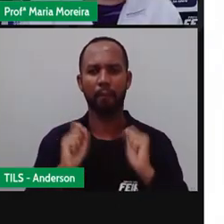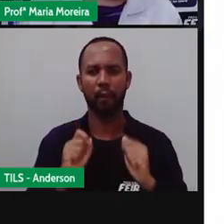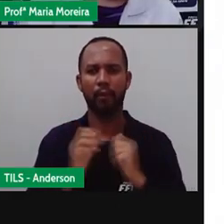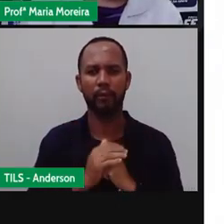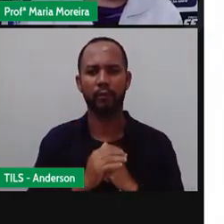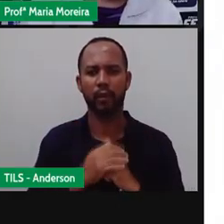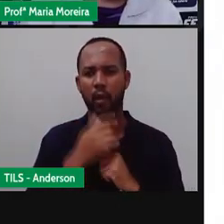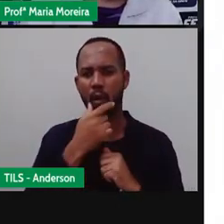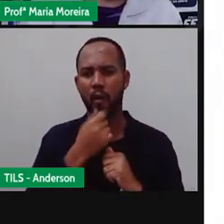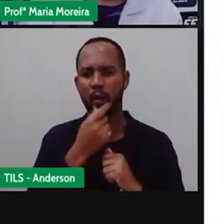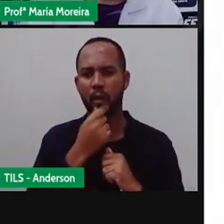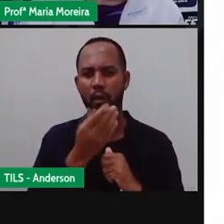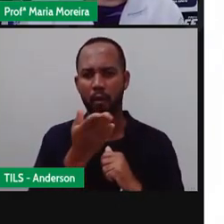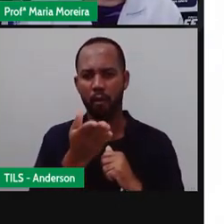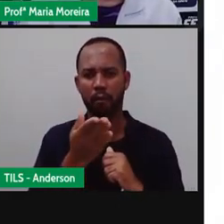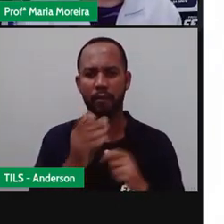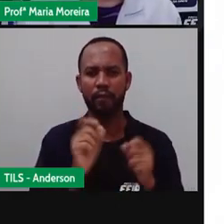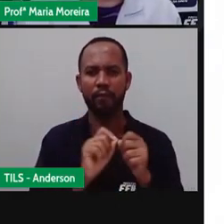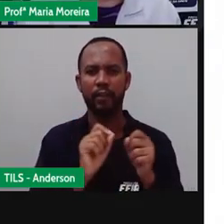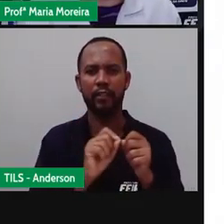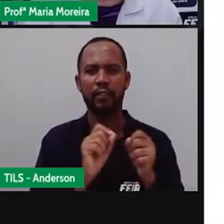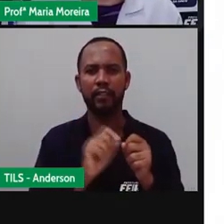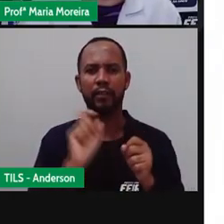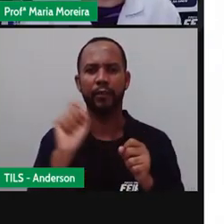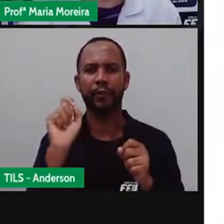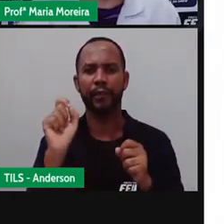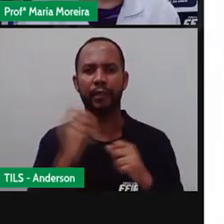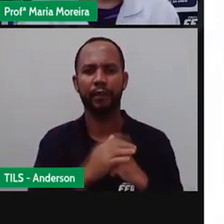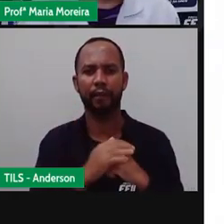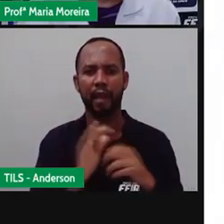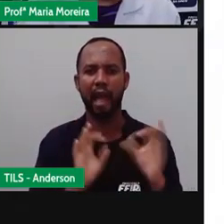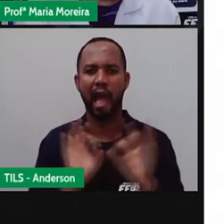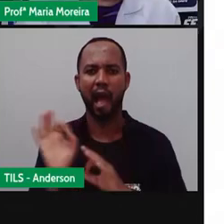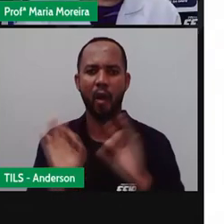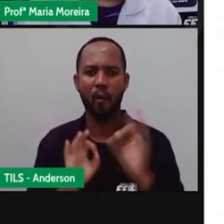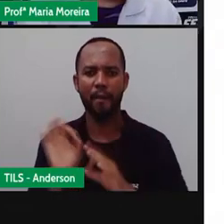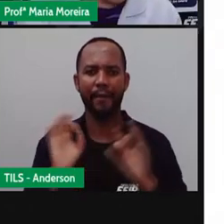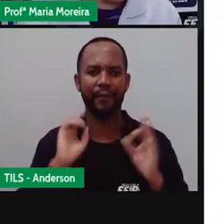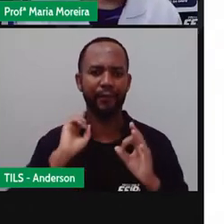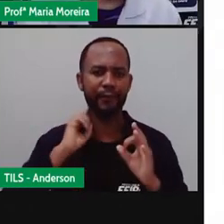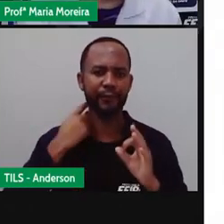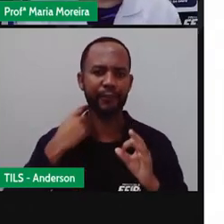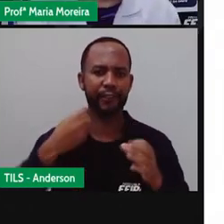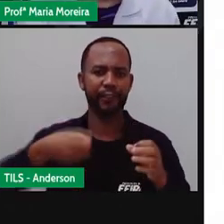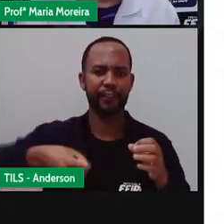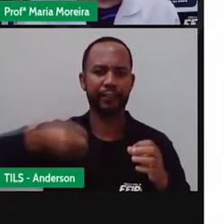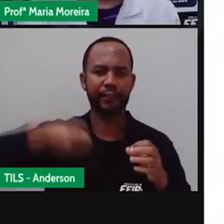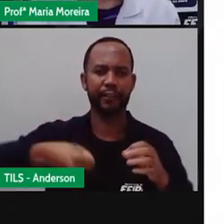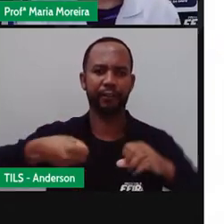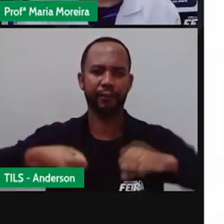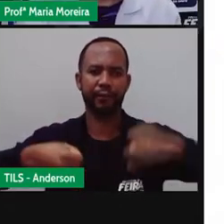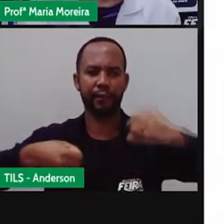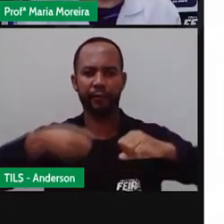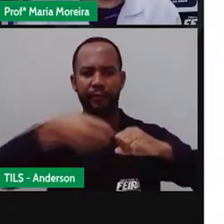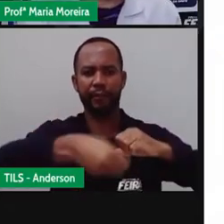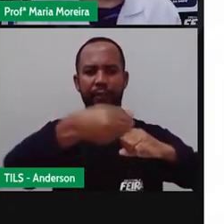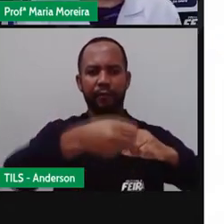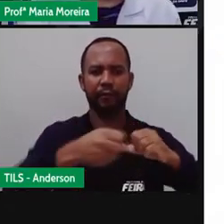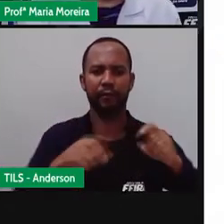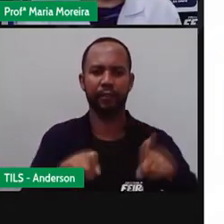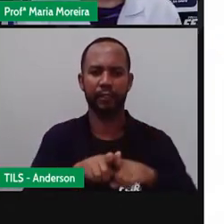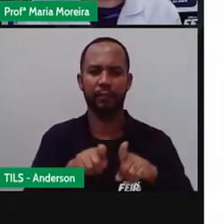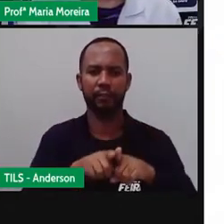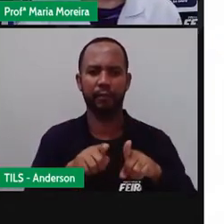O que é esse rapaz está fazendo? Ele está o quê, ó? Arrumando o lixo. Estão em sacos, estão bem armazenados, não